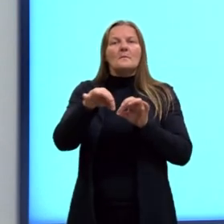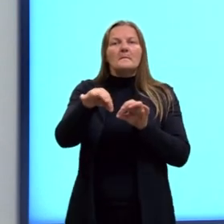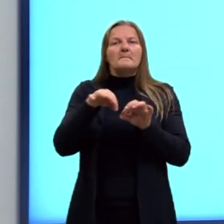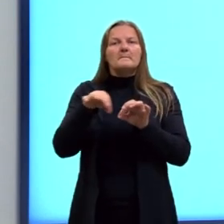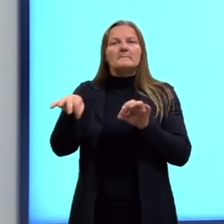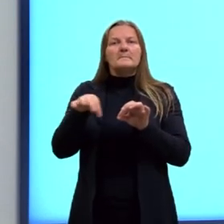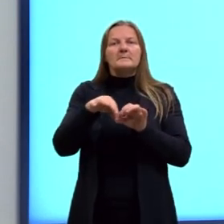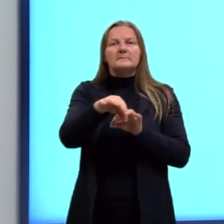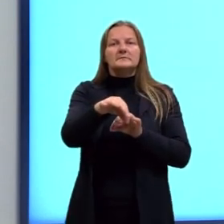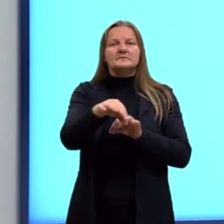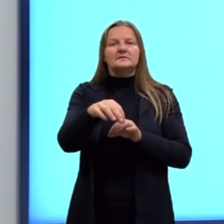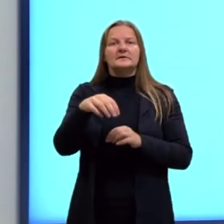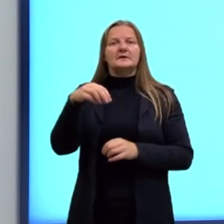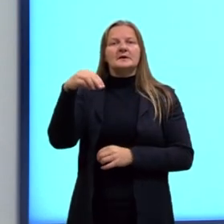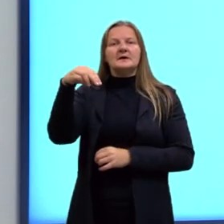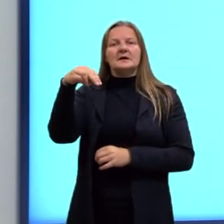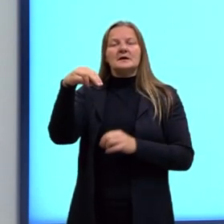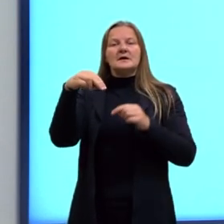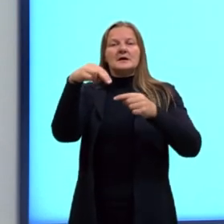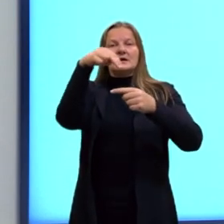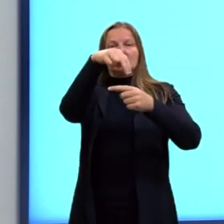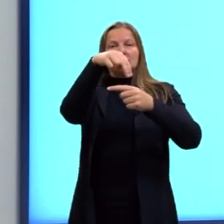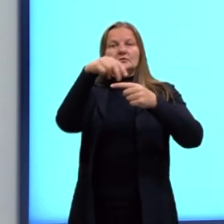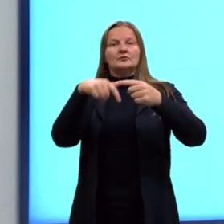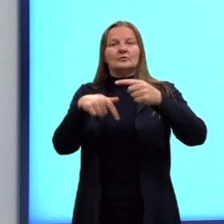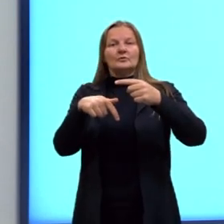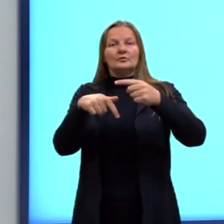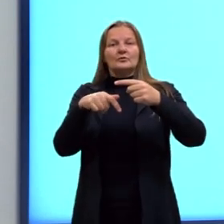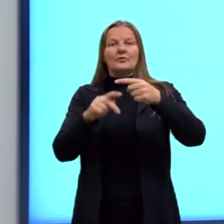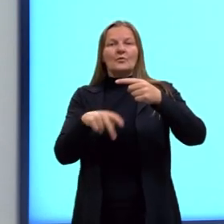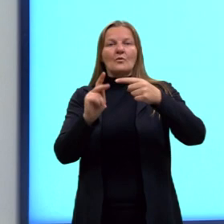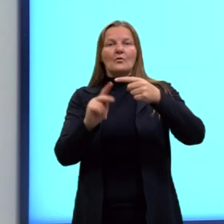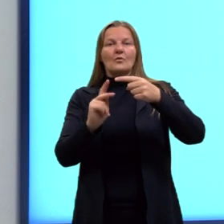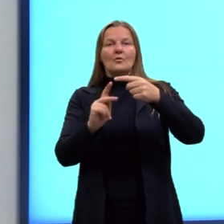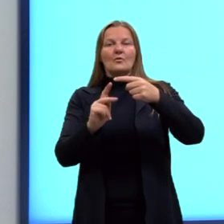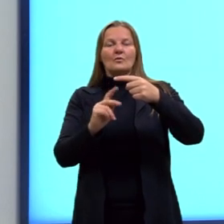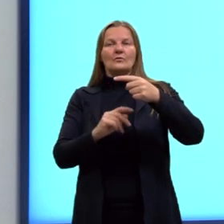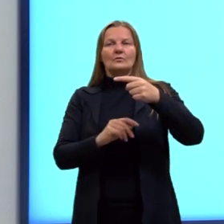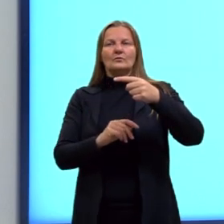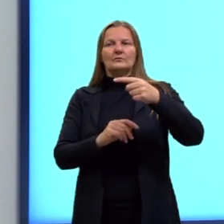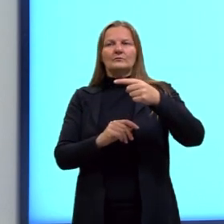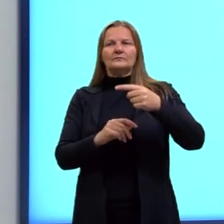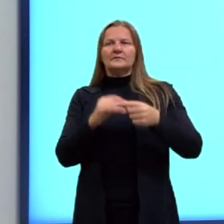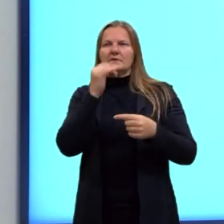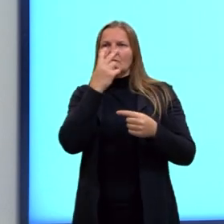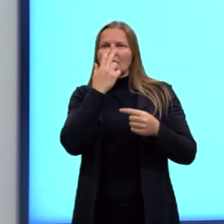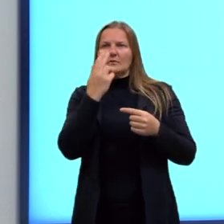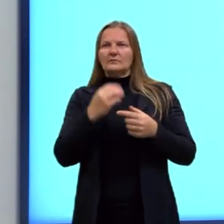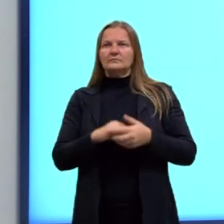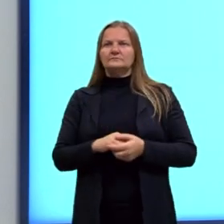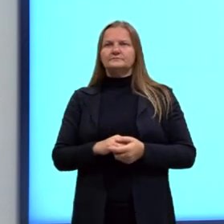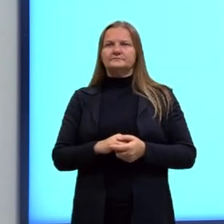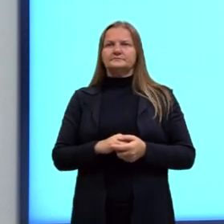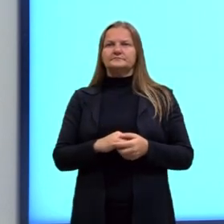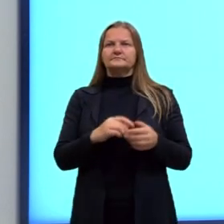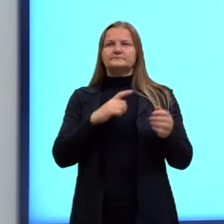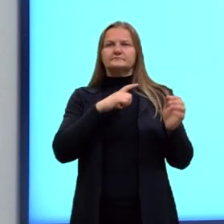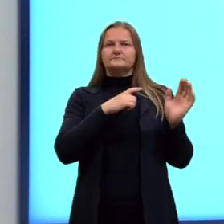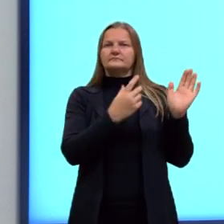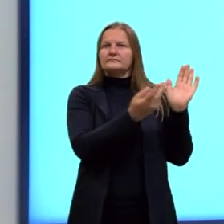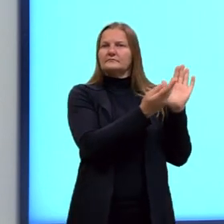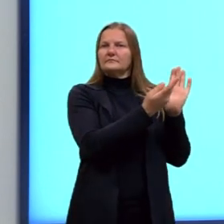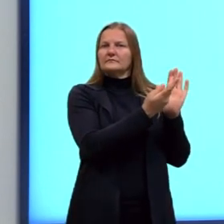de campo elétrico é newton por coulomb, como a gente tem aqui embaixo. Claro que pode ter outras unidades, outros